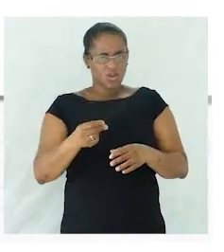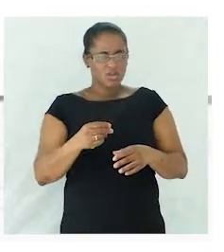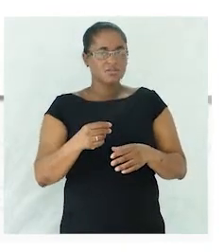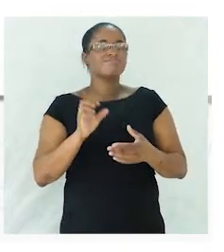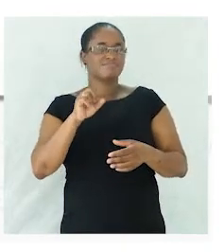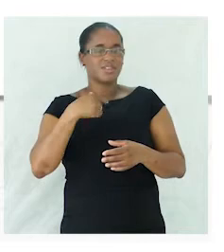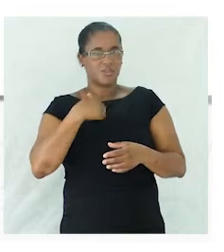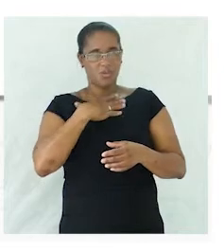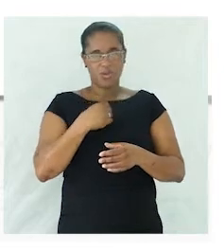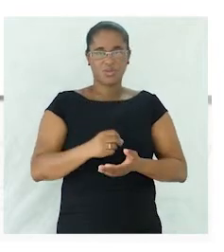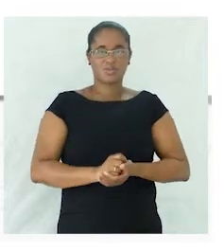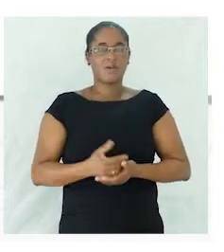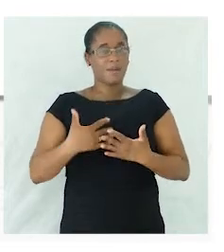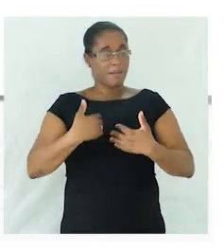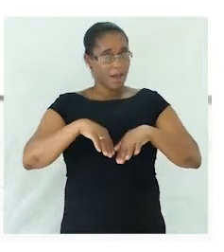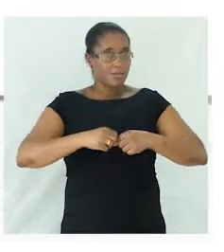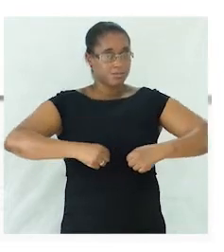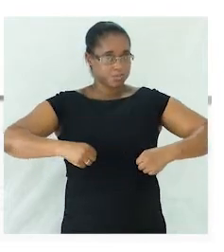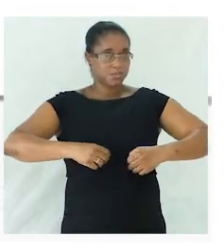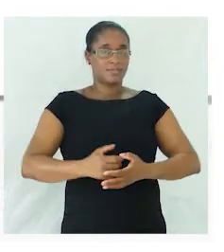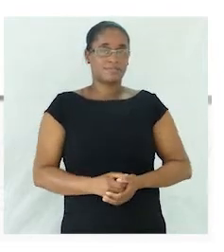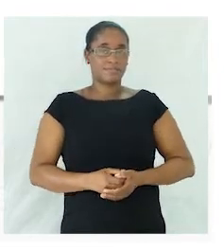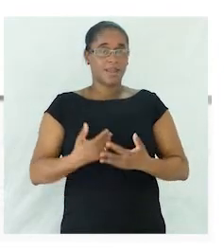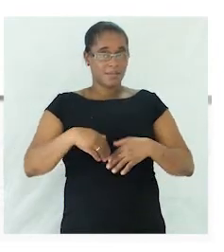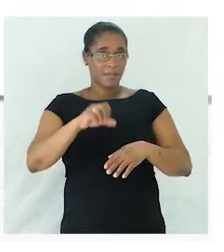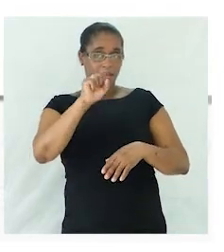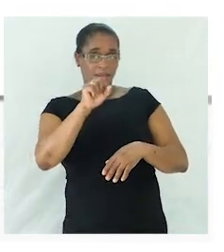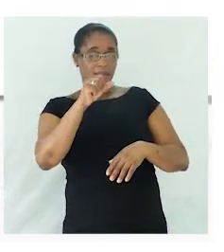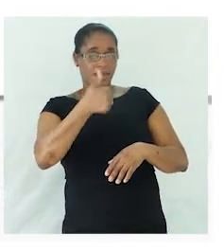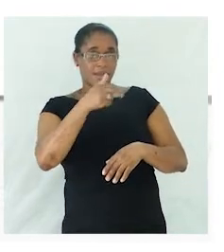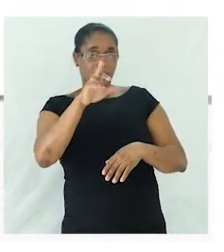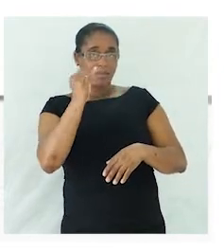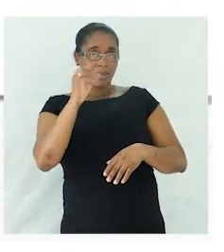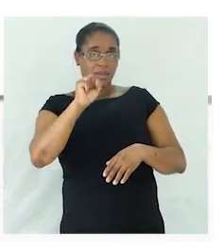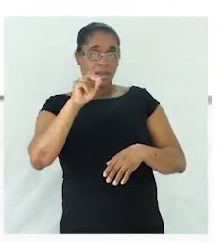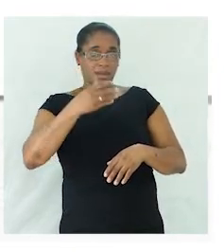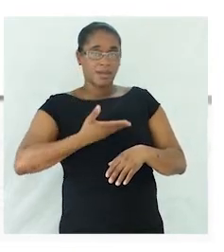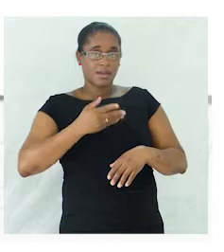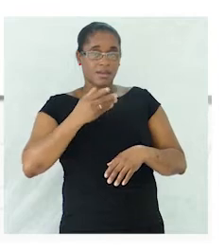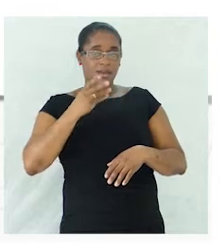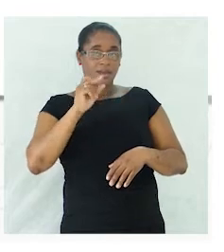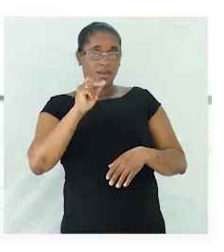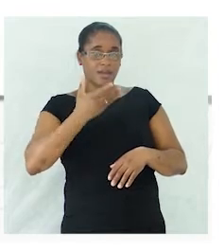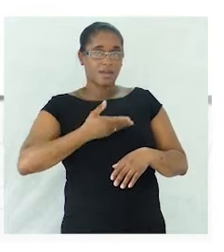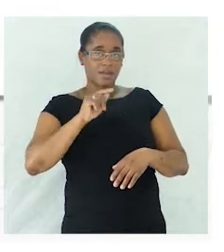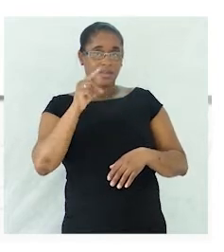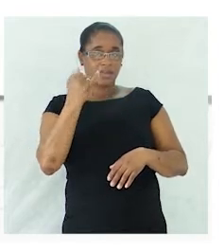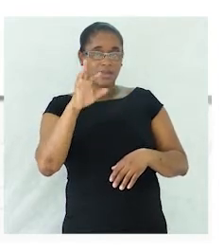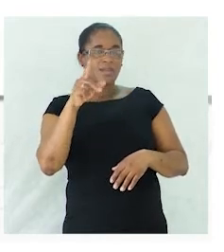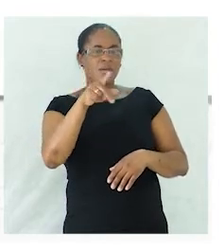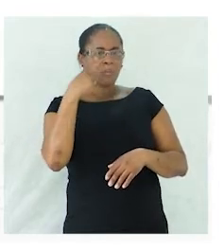eu adoro mas engorda está bem? então brigadeiro aparece aqui como palavra como um substantivo no grau normal